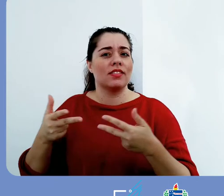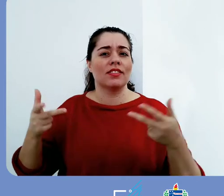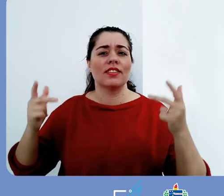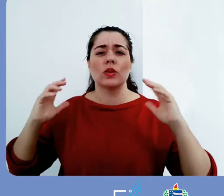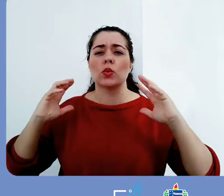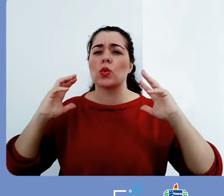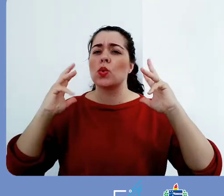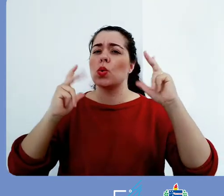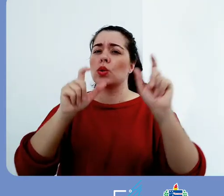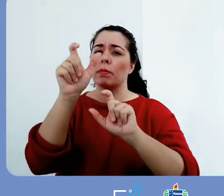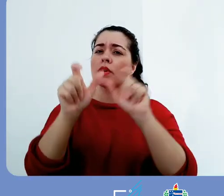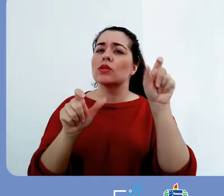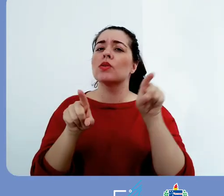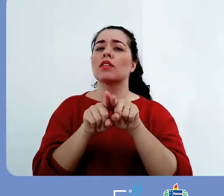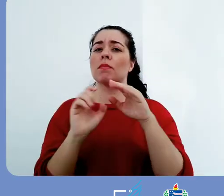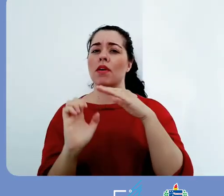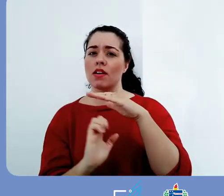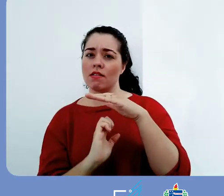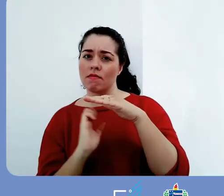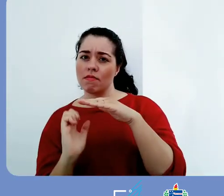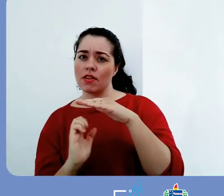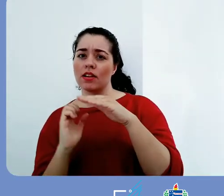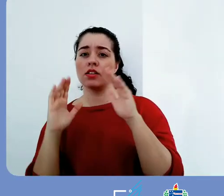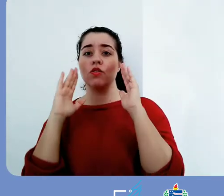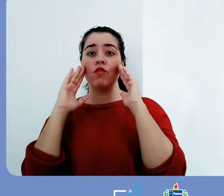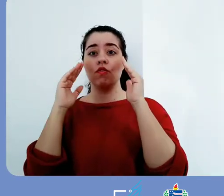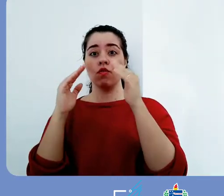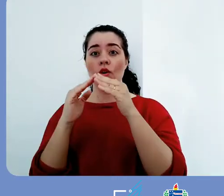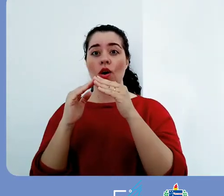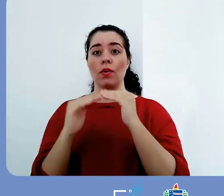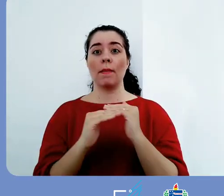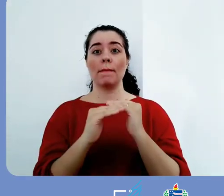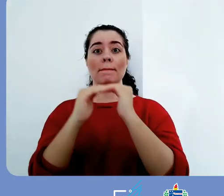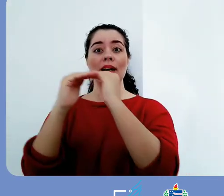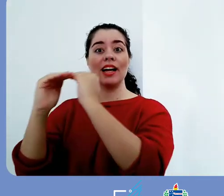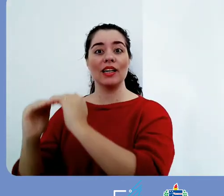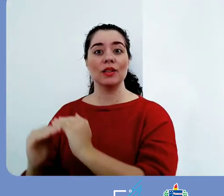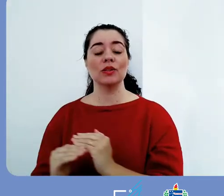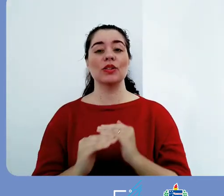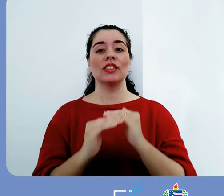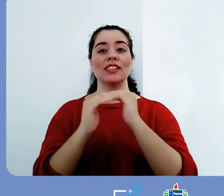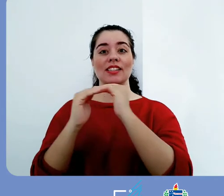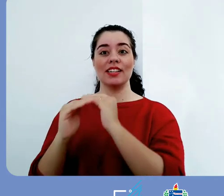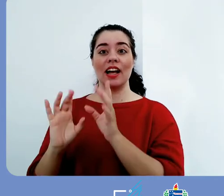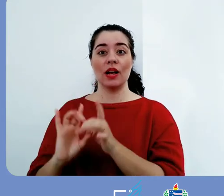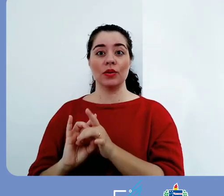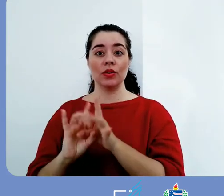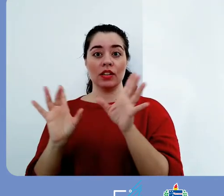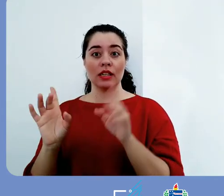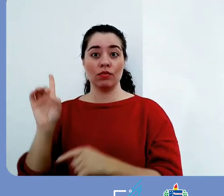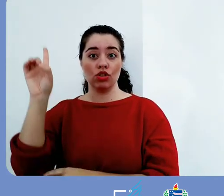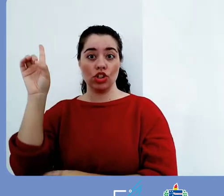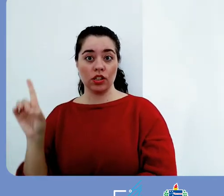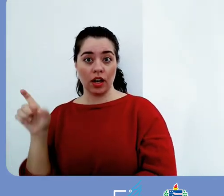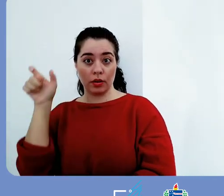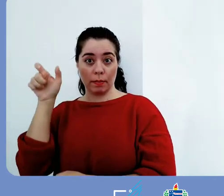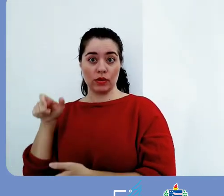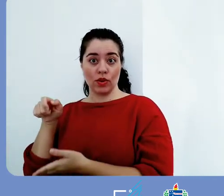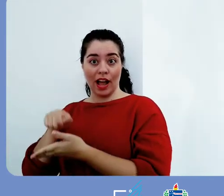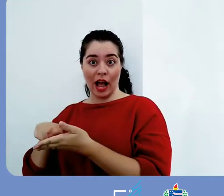a atribuição de autorizações de direitos de autor e também de direitos conexos aos trabalhos